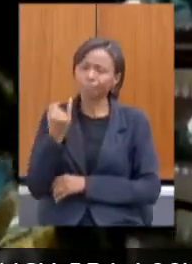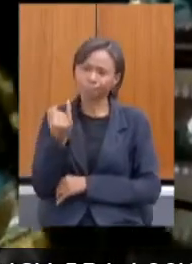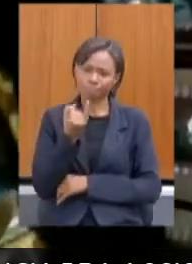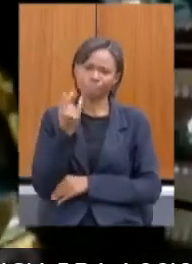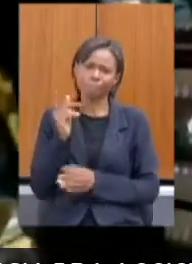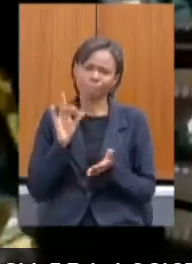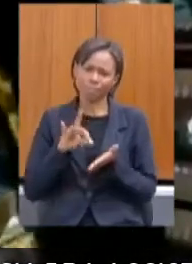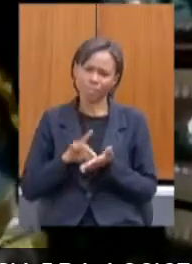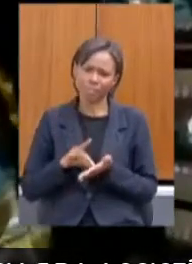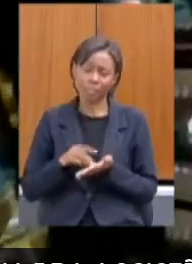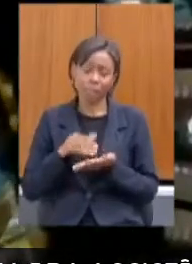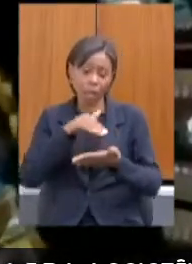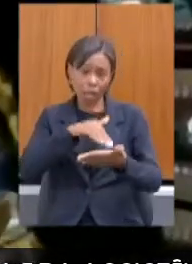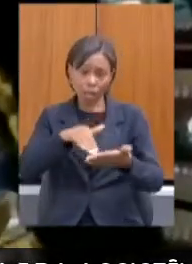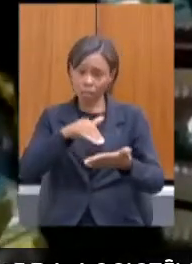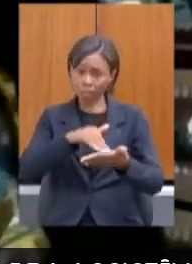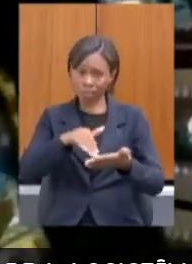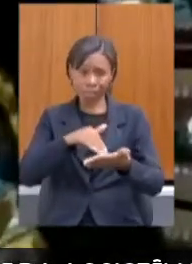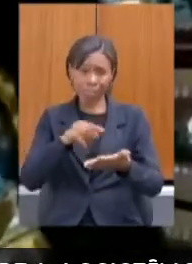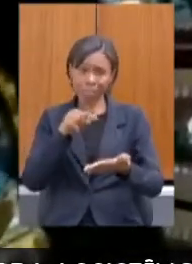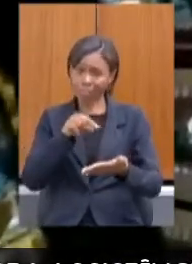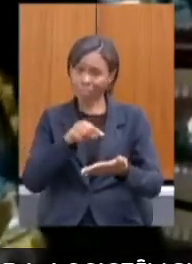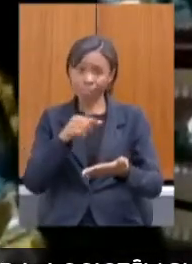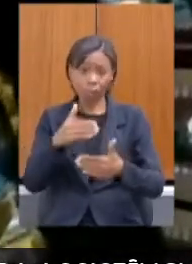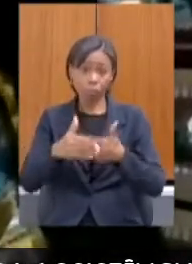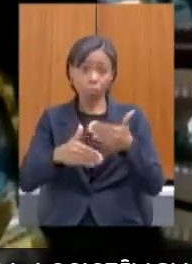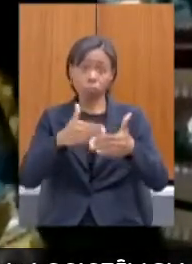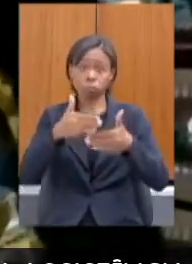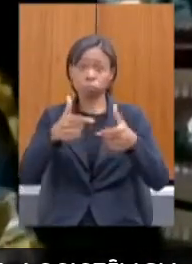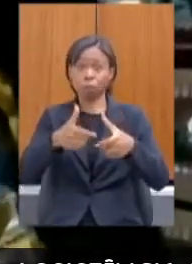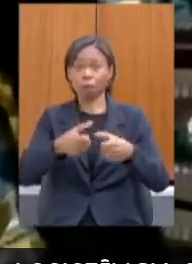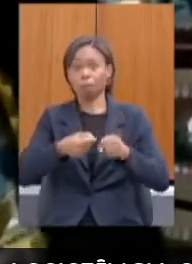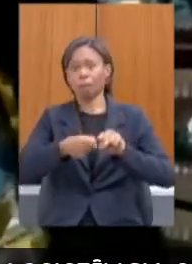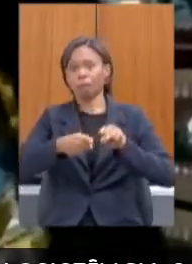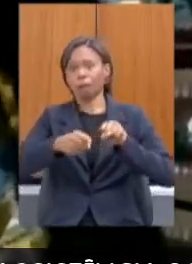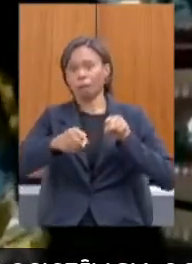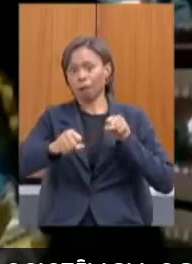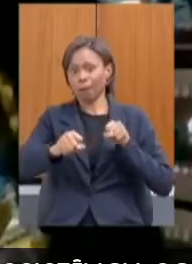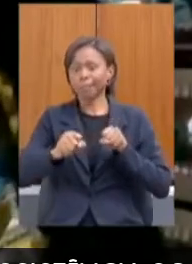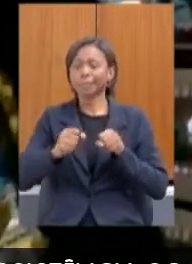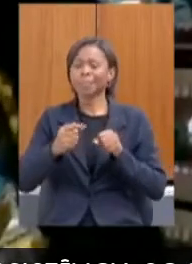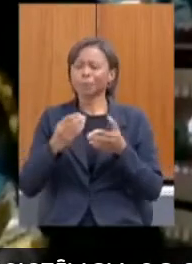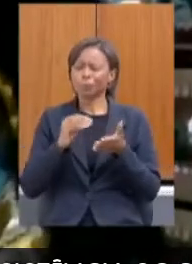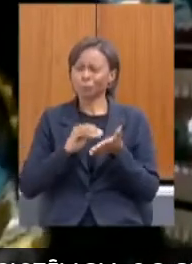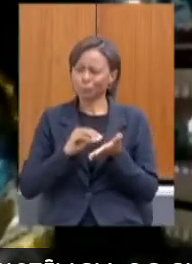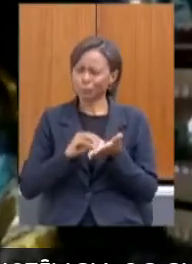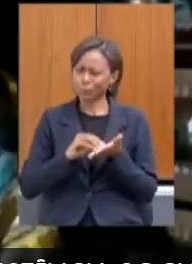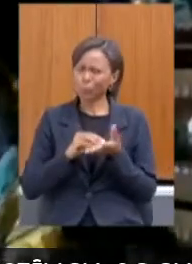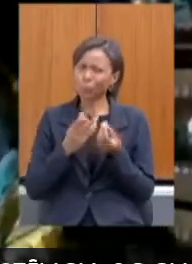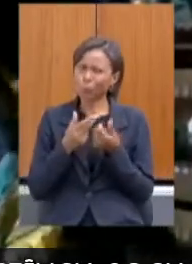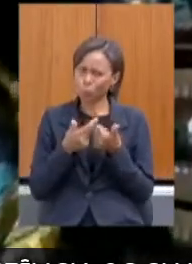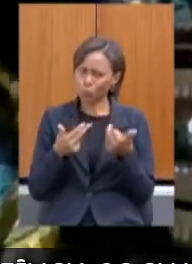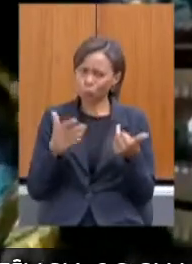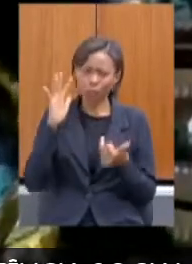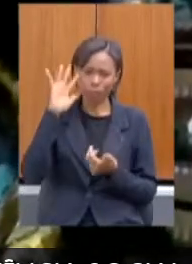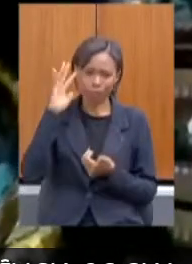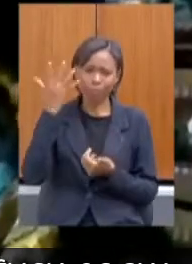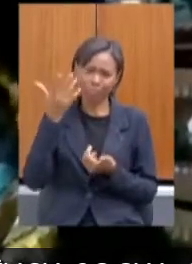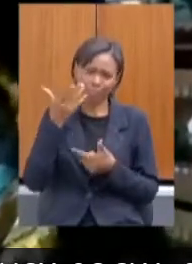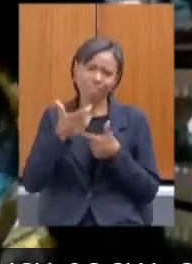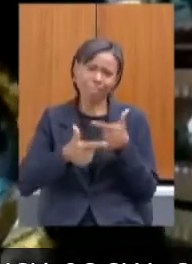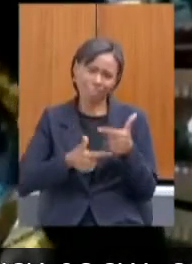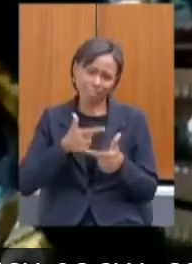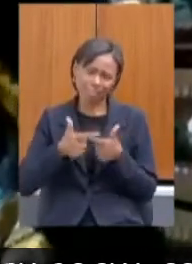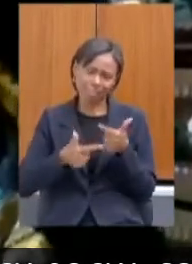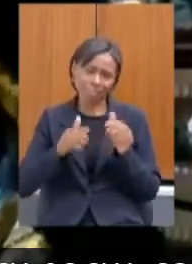secretaria é gigante, a gente sabe o quanto vai ser debilitado a prestação de serviço, inclusive, assim, nem